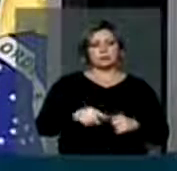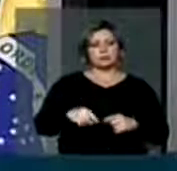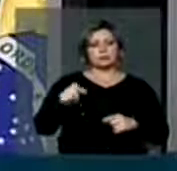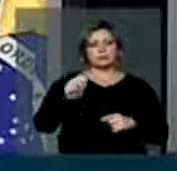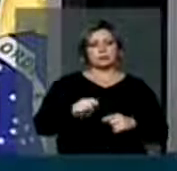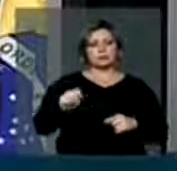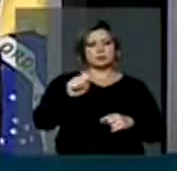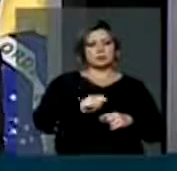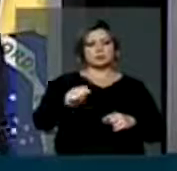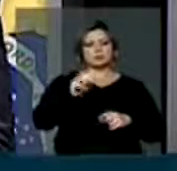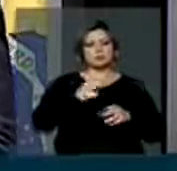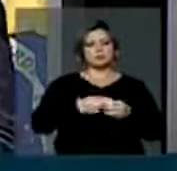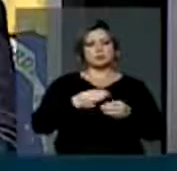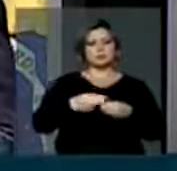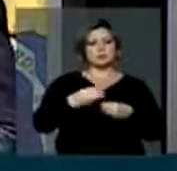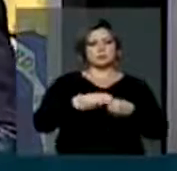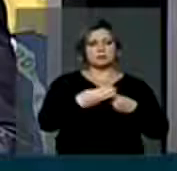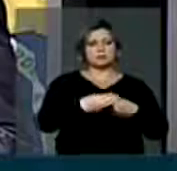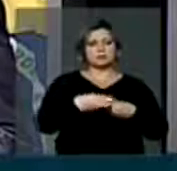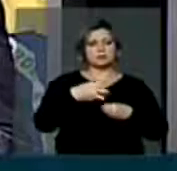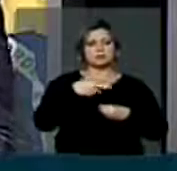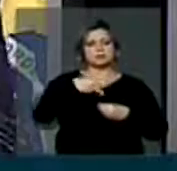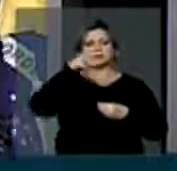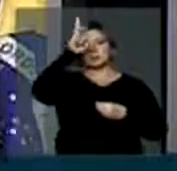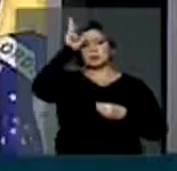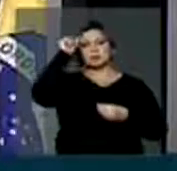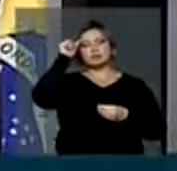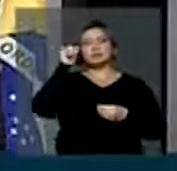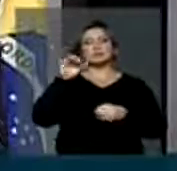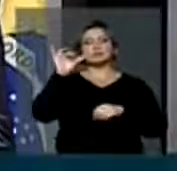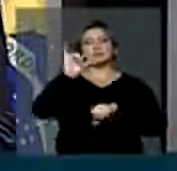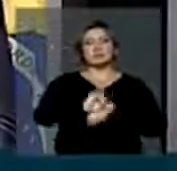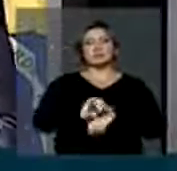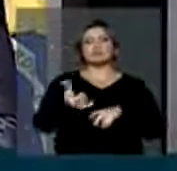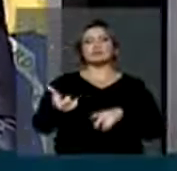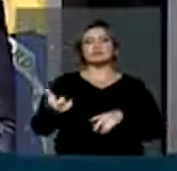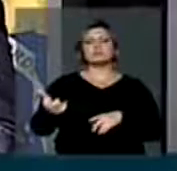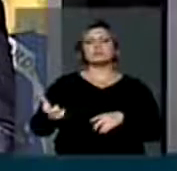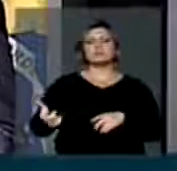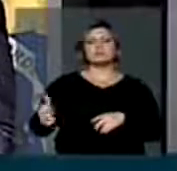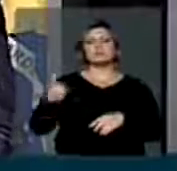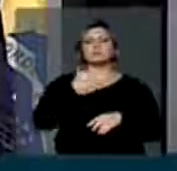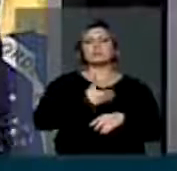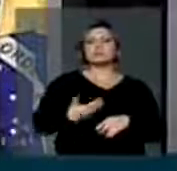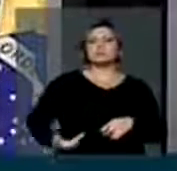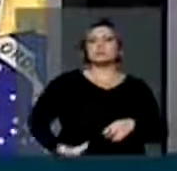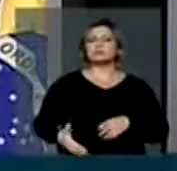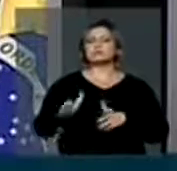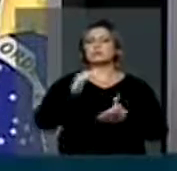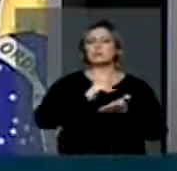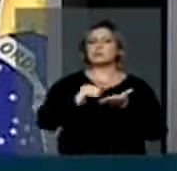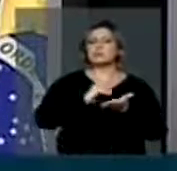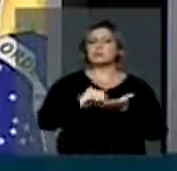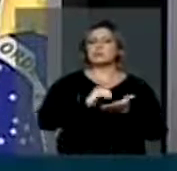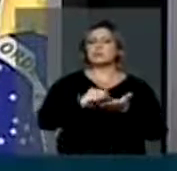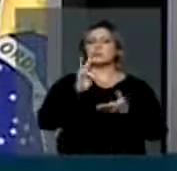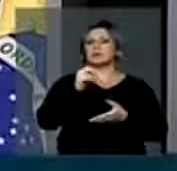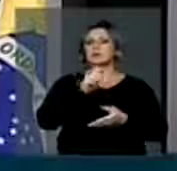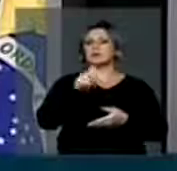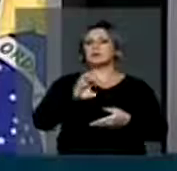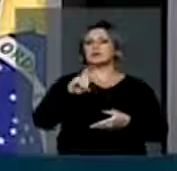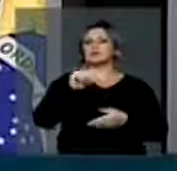Associações de municípios, de prefeitos, de capitais, governadores, secretários de fazenda e